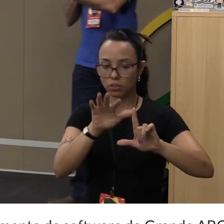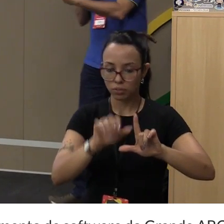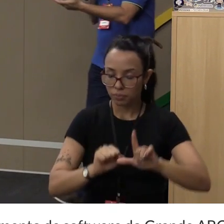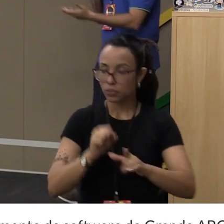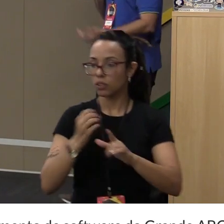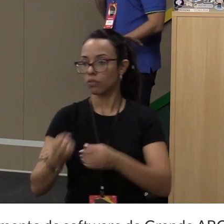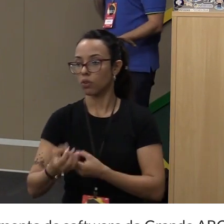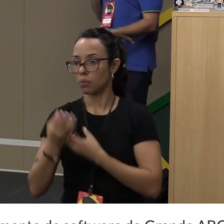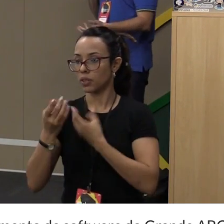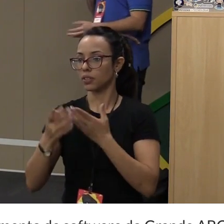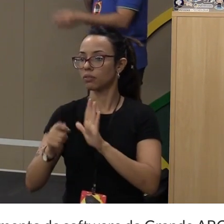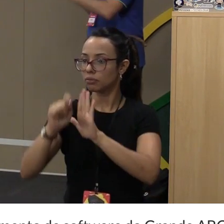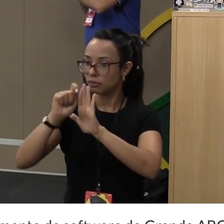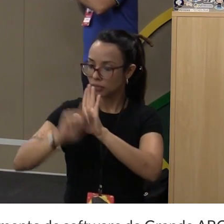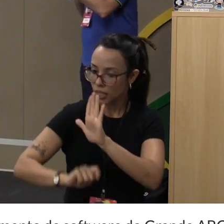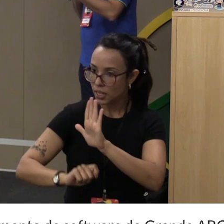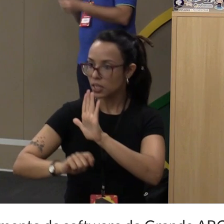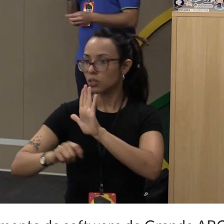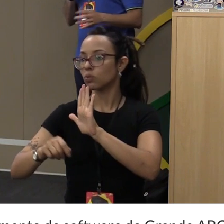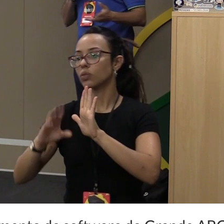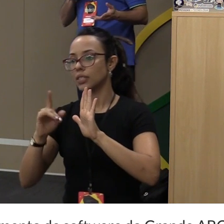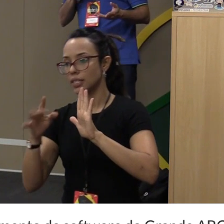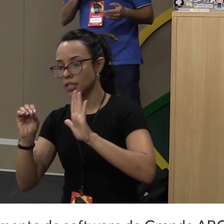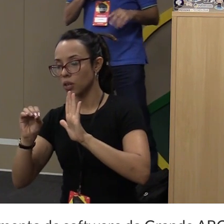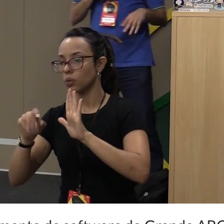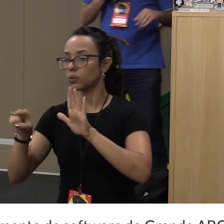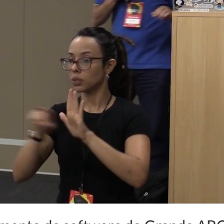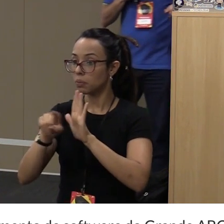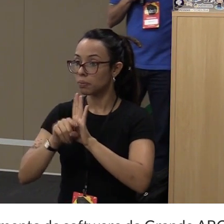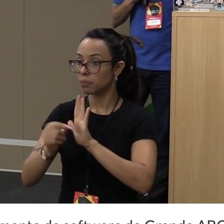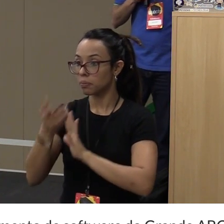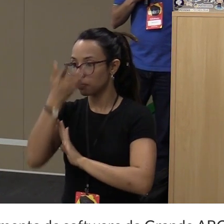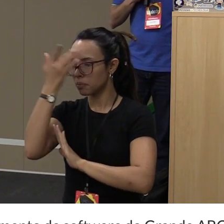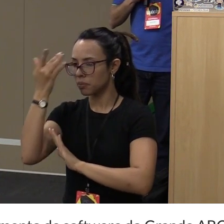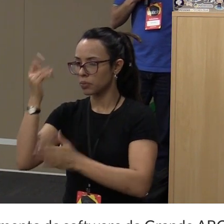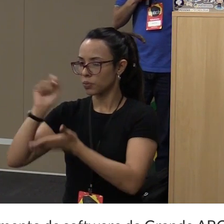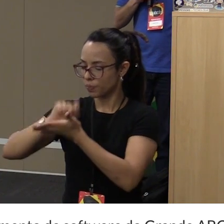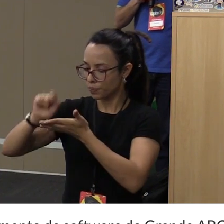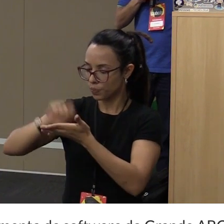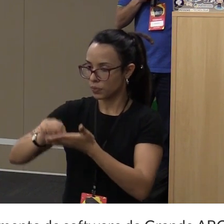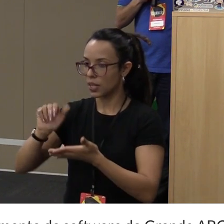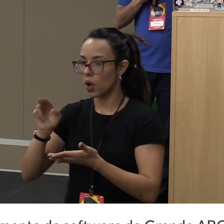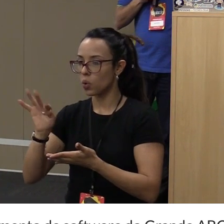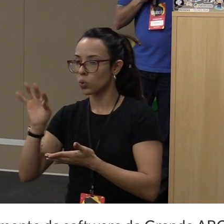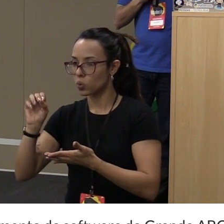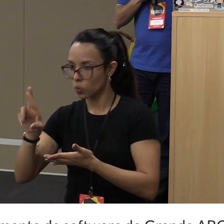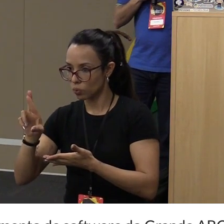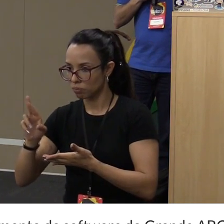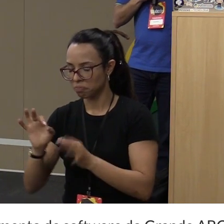quero. Nesse caso, o texto da citação e o autor. Está bem simples.